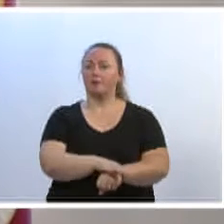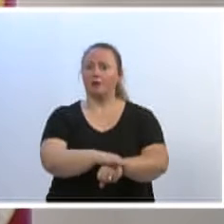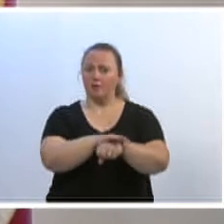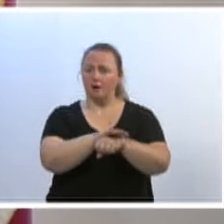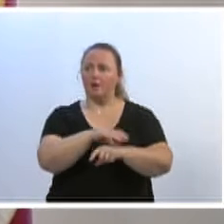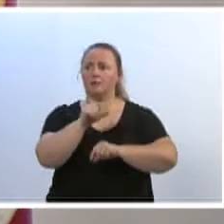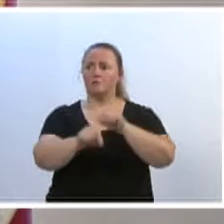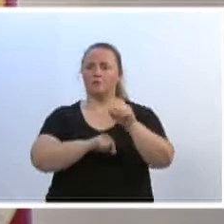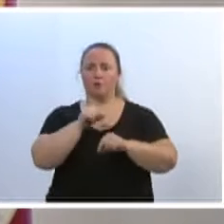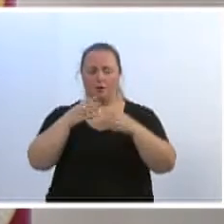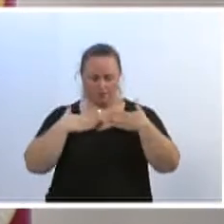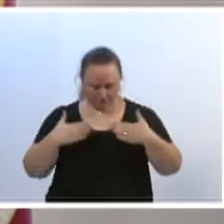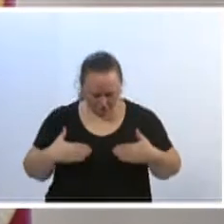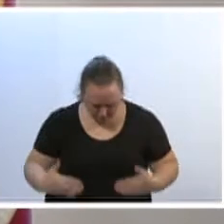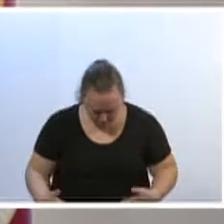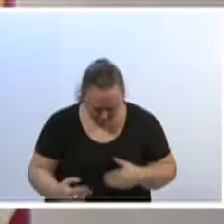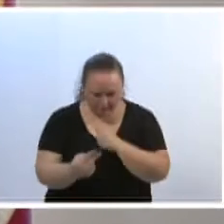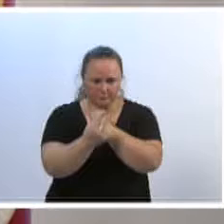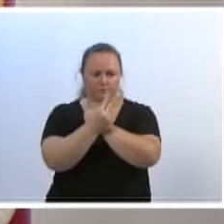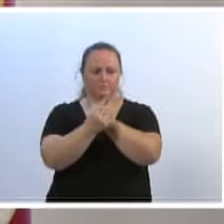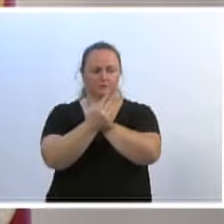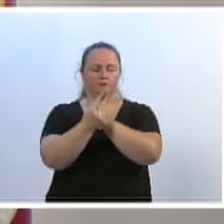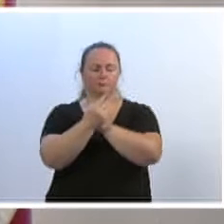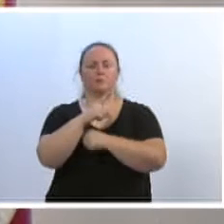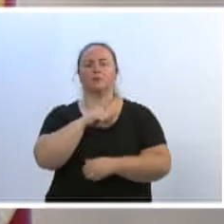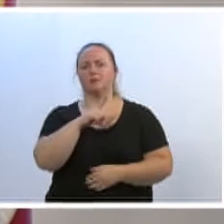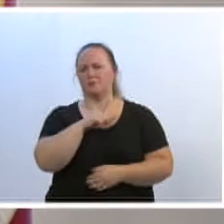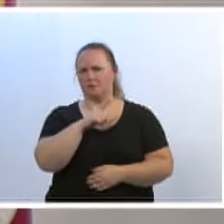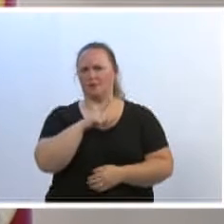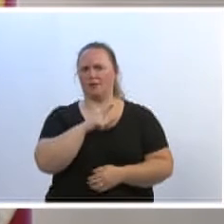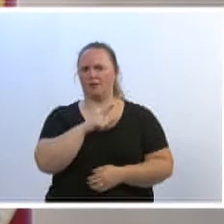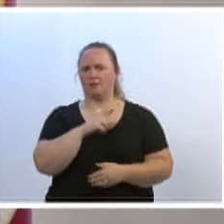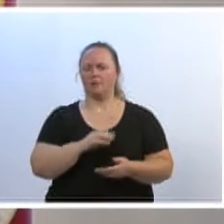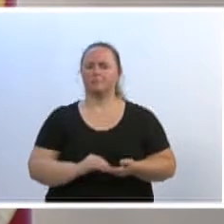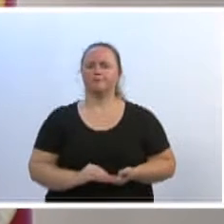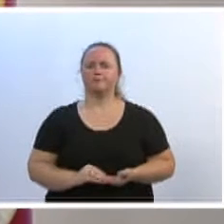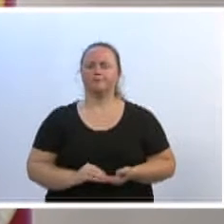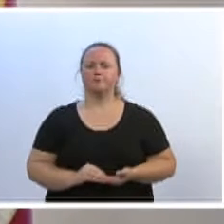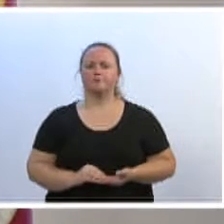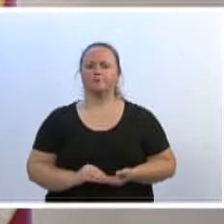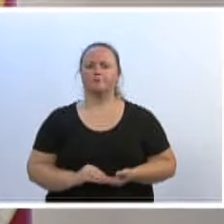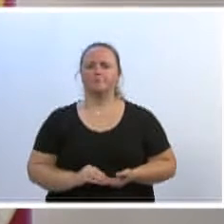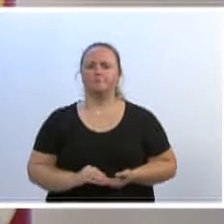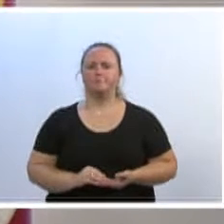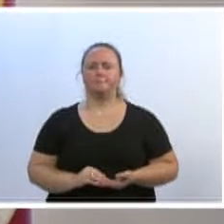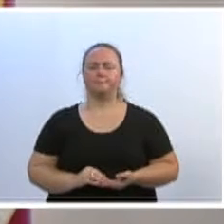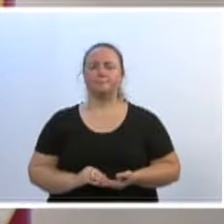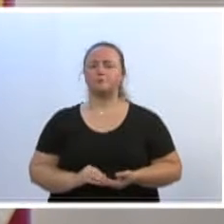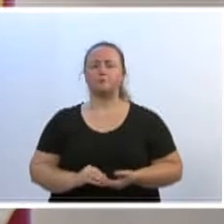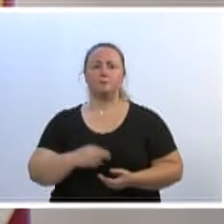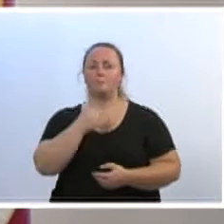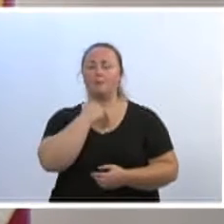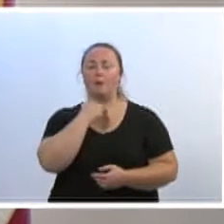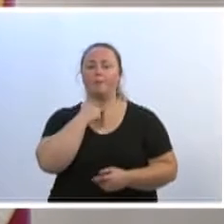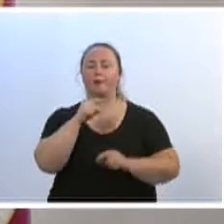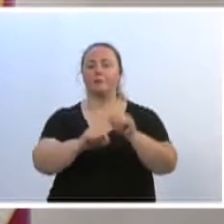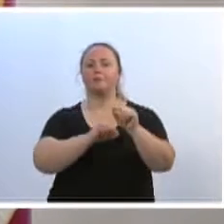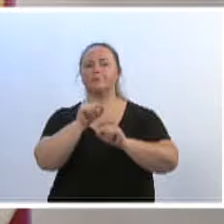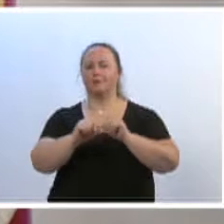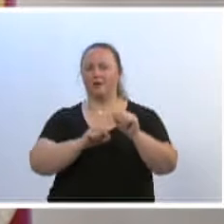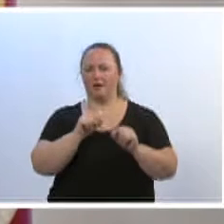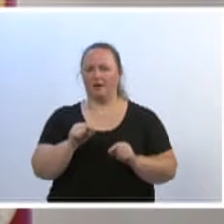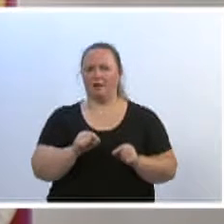A condição física da criança, a integridade física da criança. Nós não podemos, é agora,